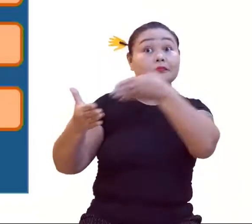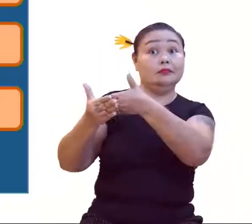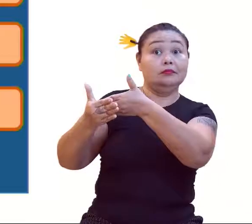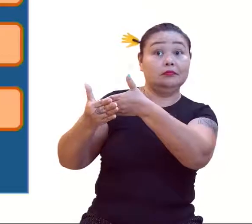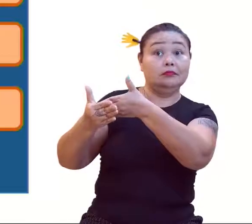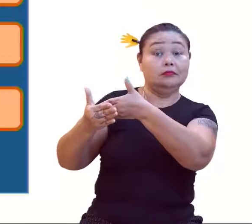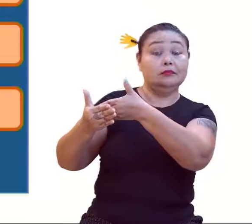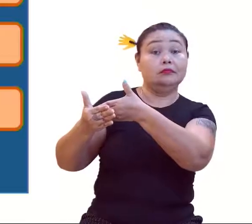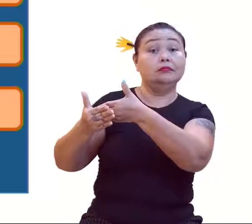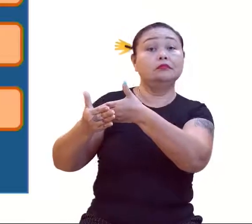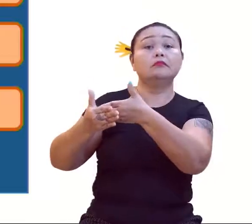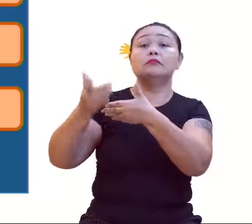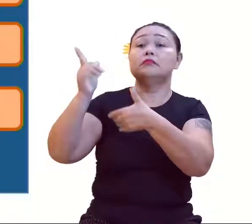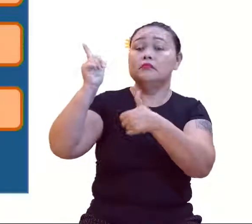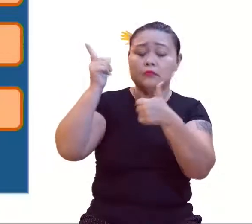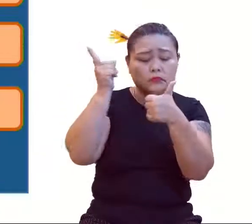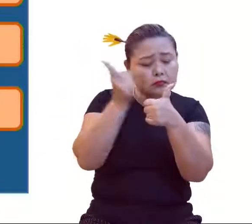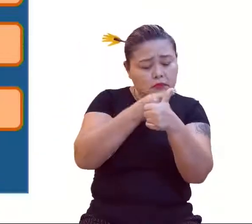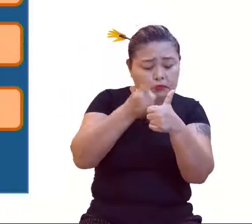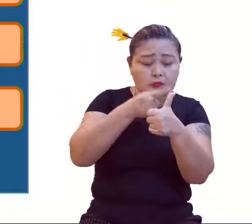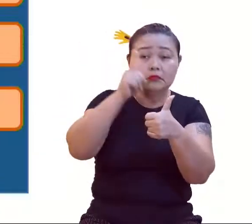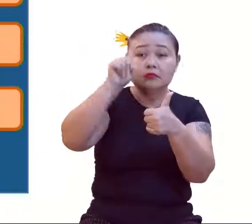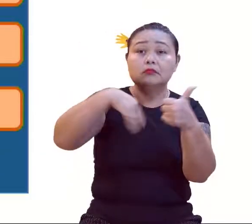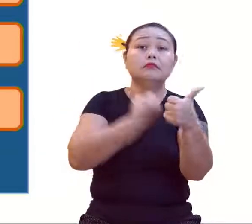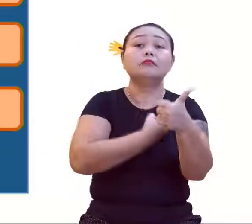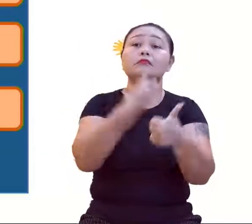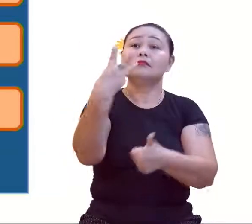O primeiro termo é 3.